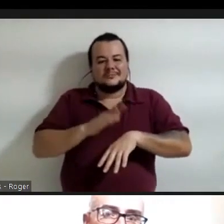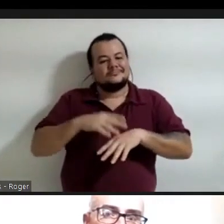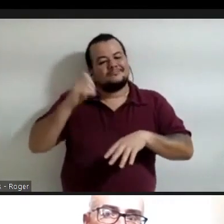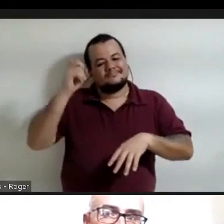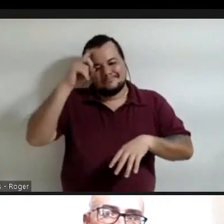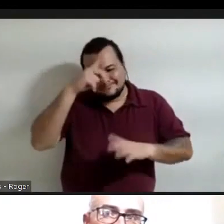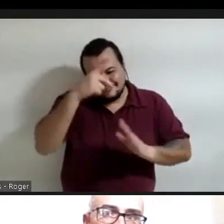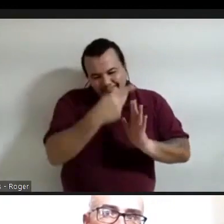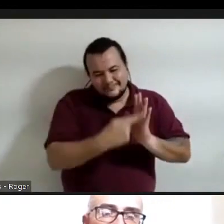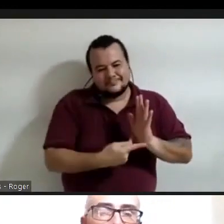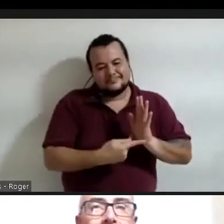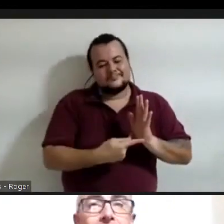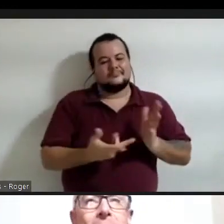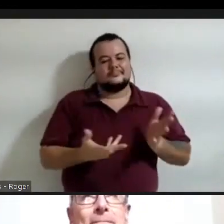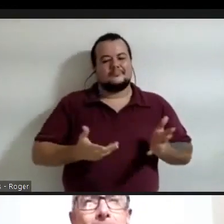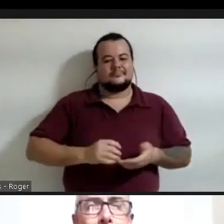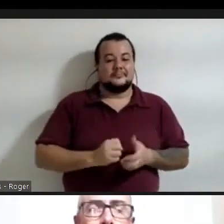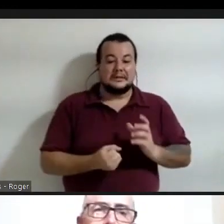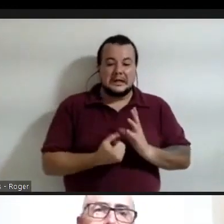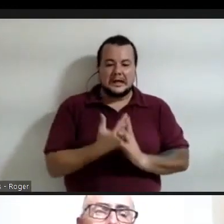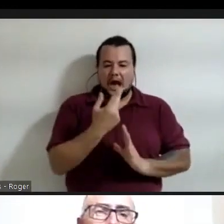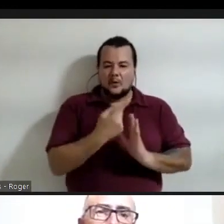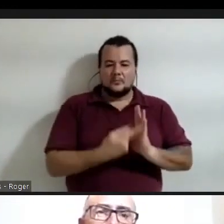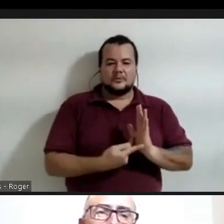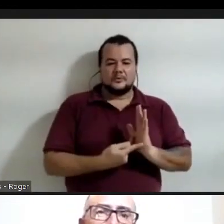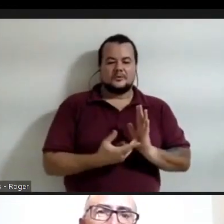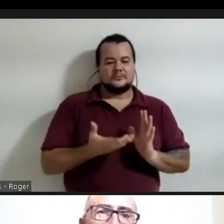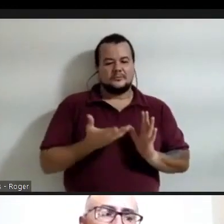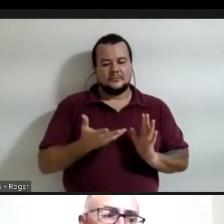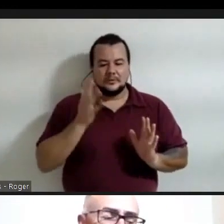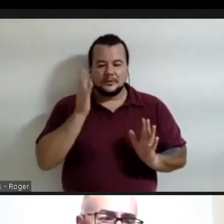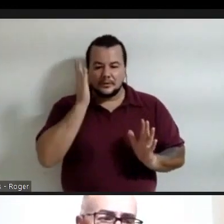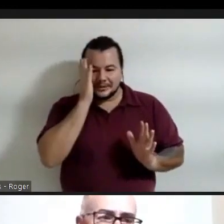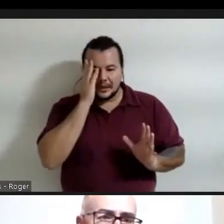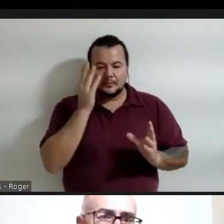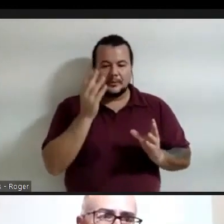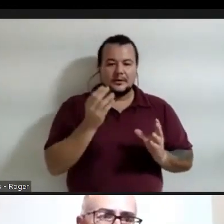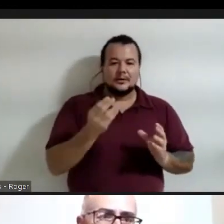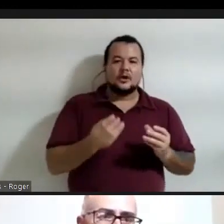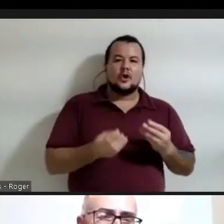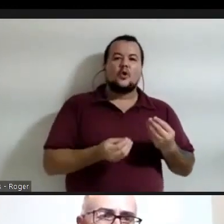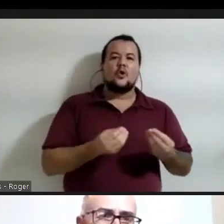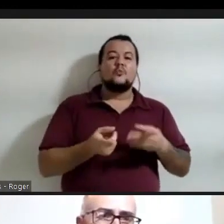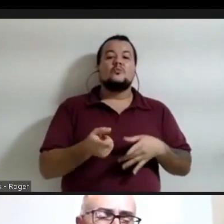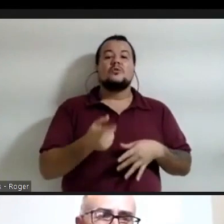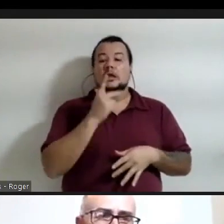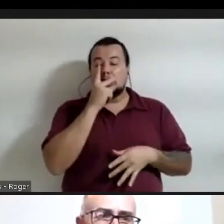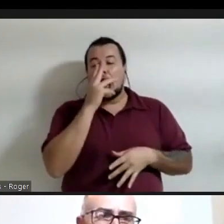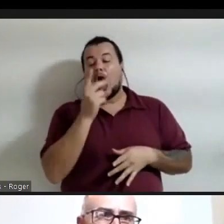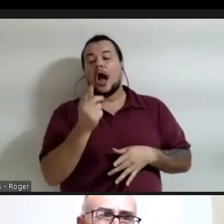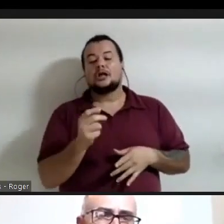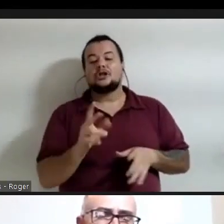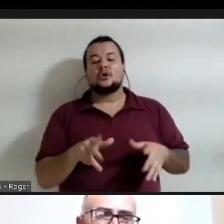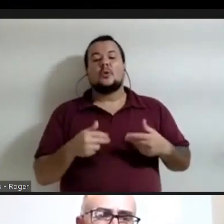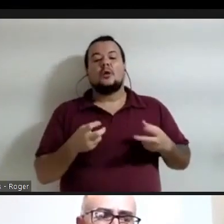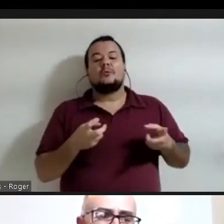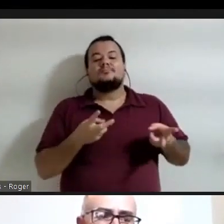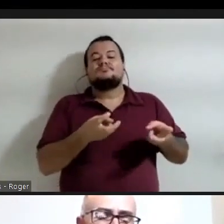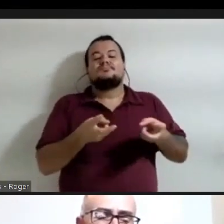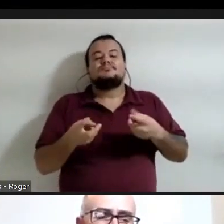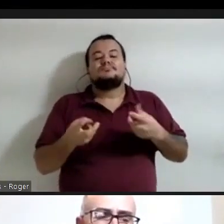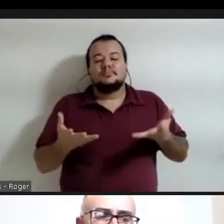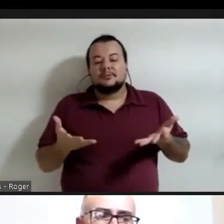projetar. Então, eu queria saber como é que vocês acham que isso está, qual é a nossa perspectiva em termos de